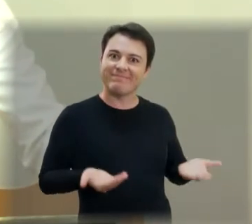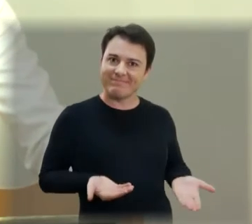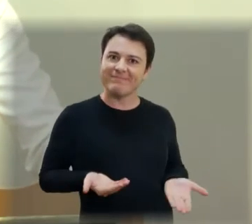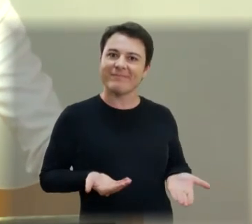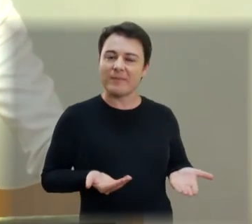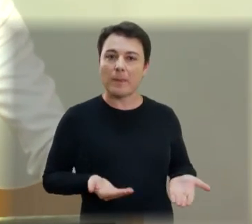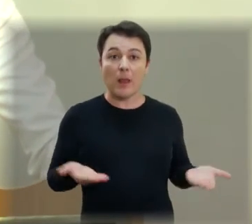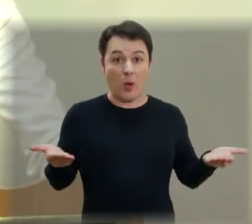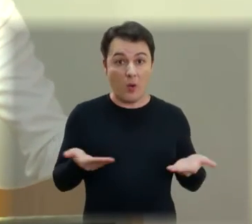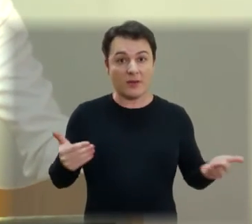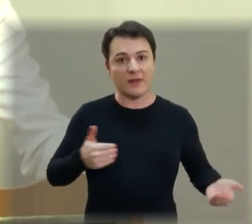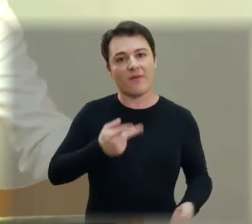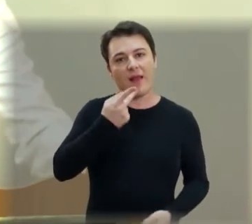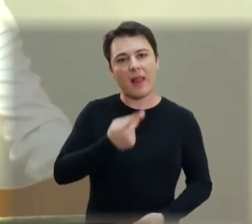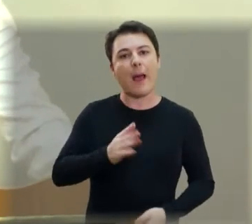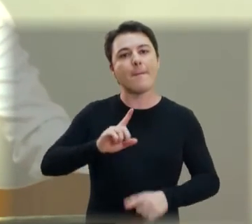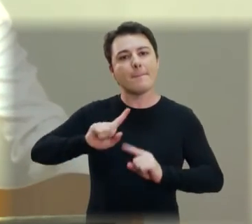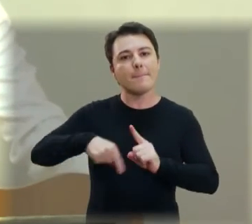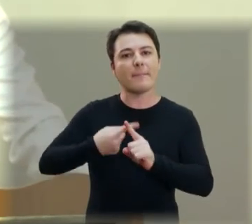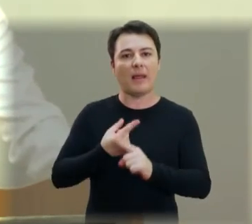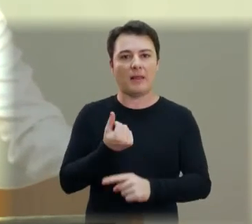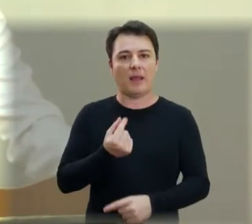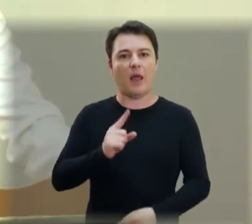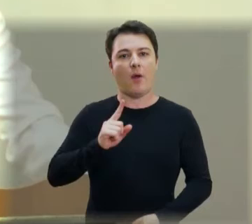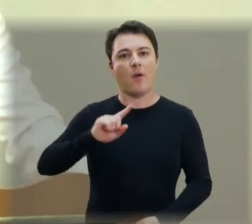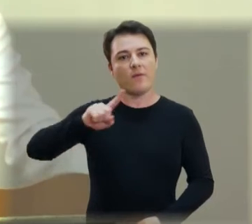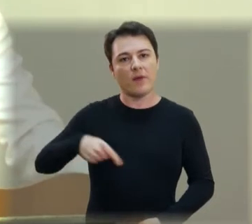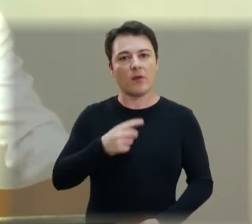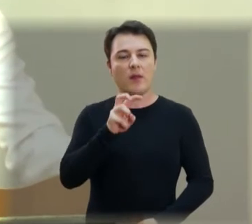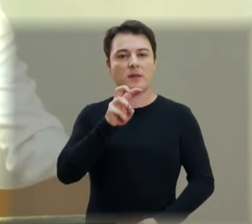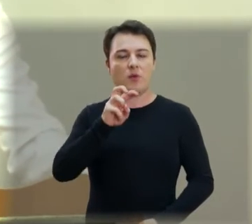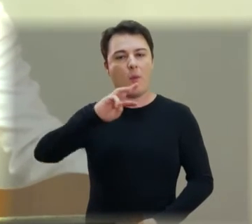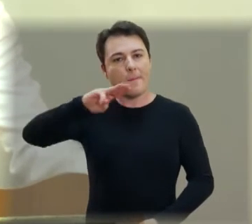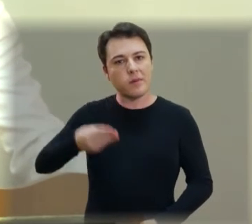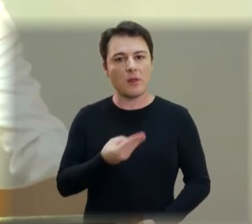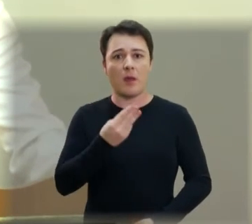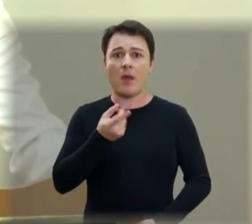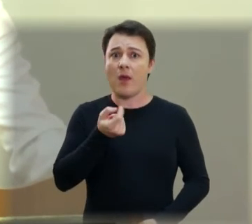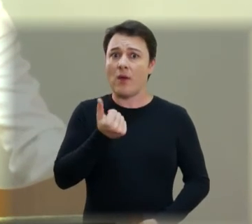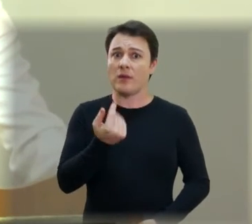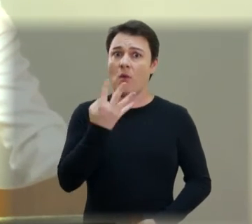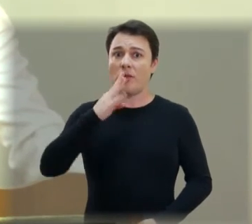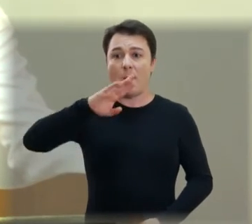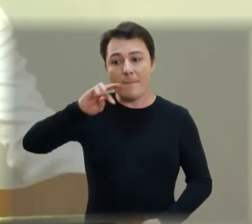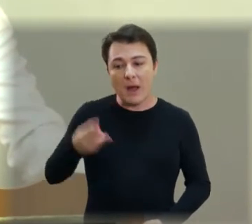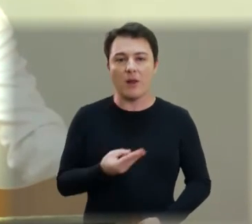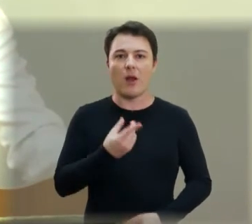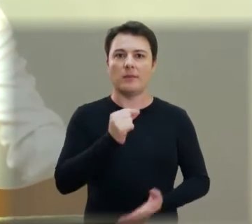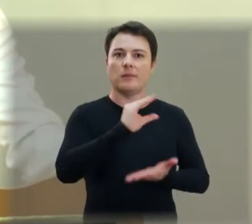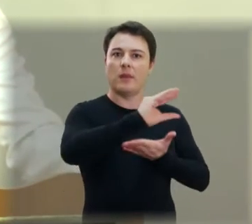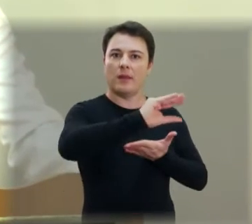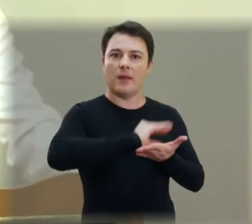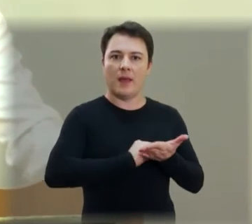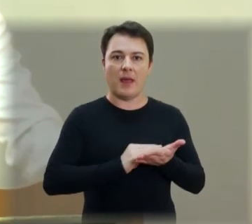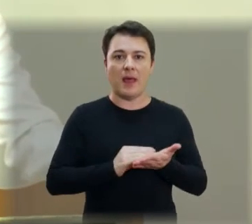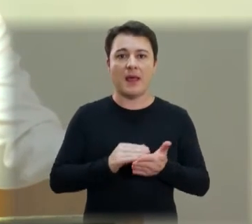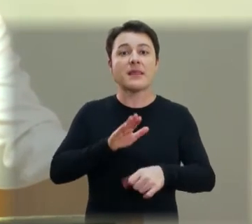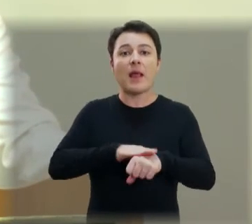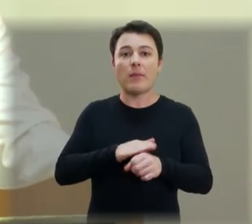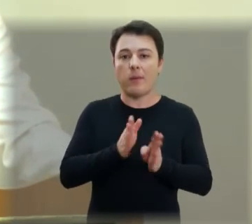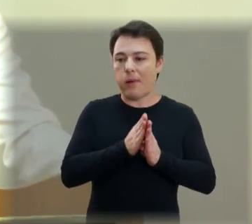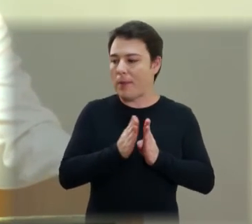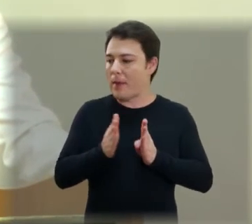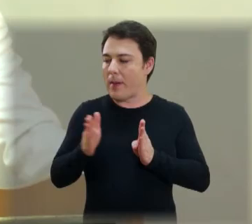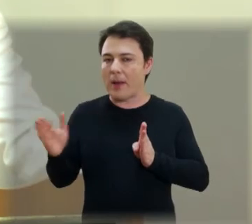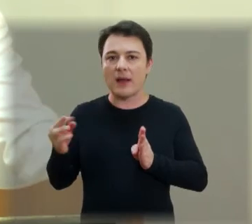hoje venho trazer mais um milhão e meio para essa cidade, totalizando quase quatro milhões de emendas nesses três anos de função.